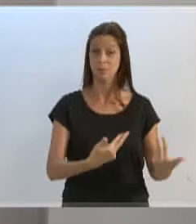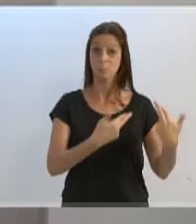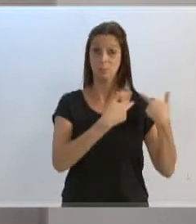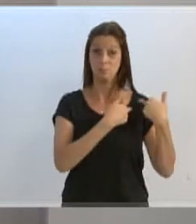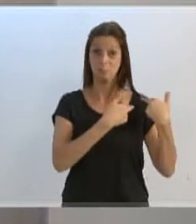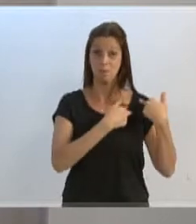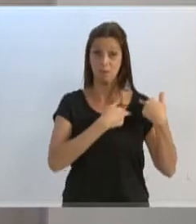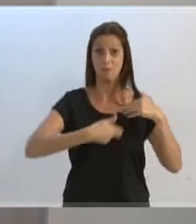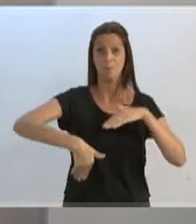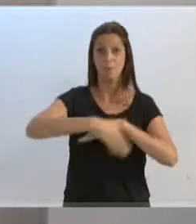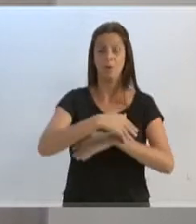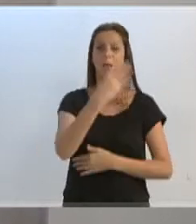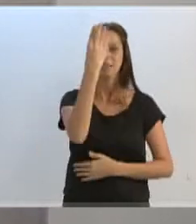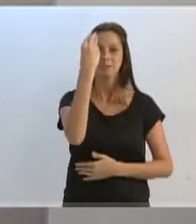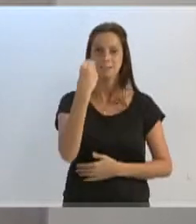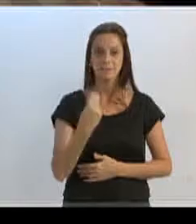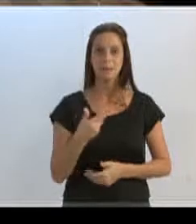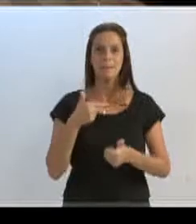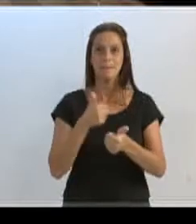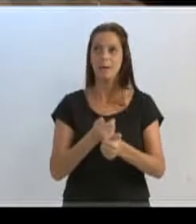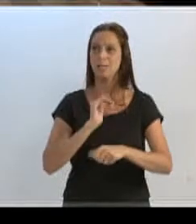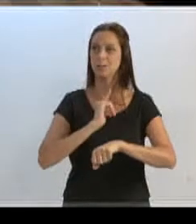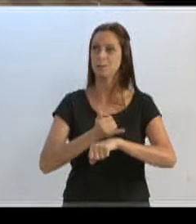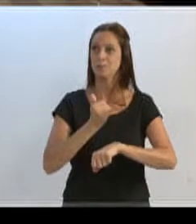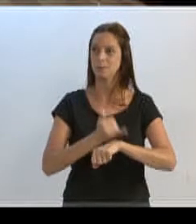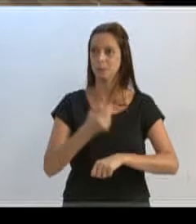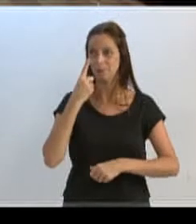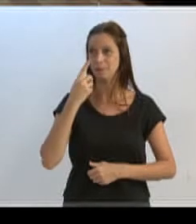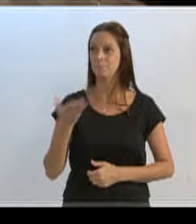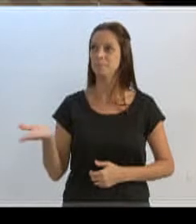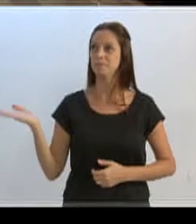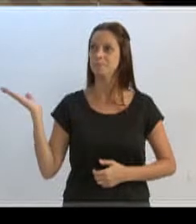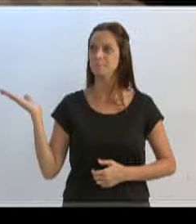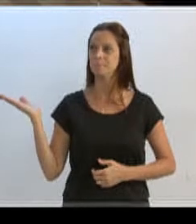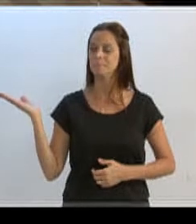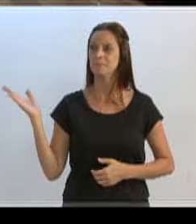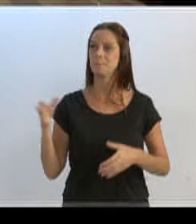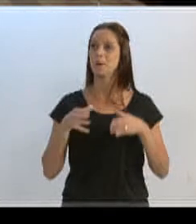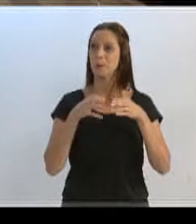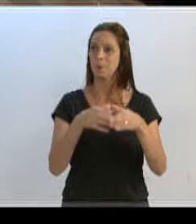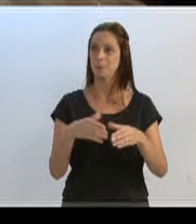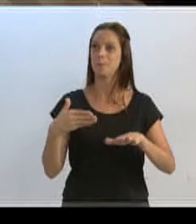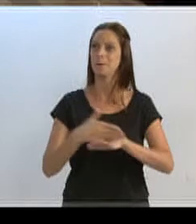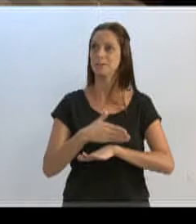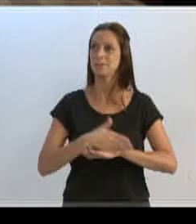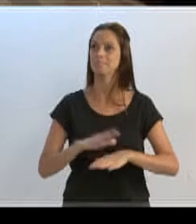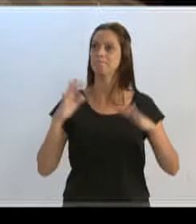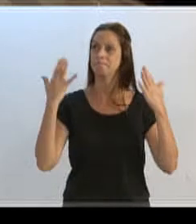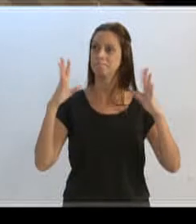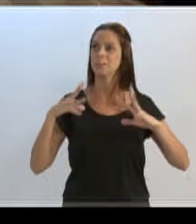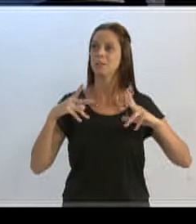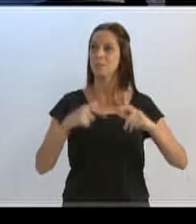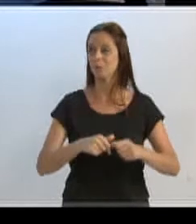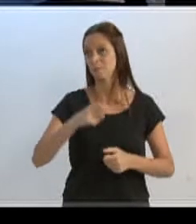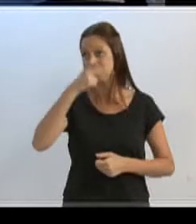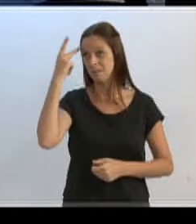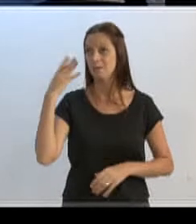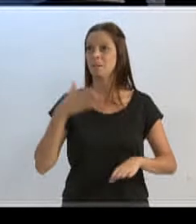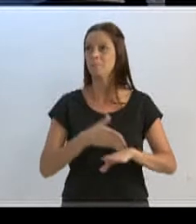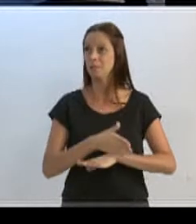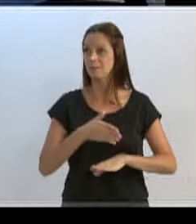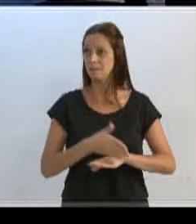pela sinaleira ali no final da Rua João e Ville, com o alminente Barroso. Está aí a equipe. Eu gostaria de parabenizar a todos que participaram